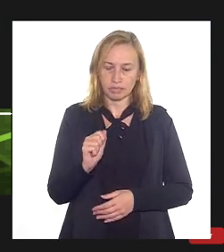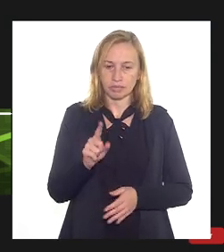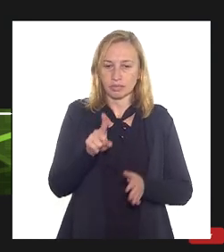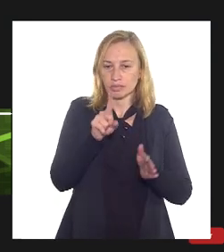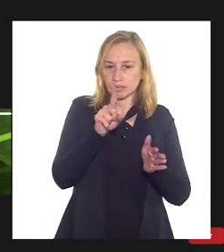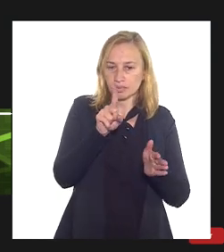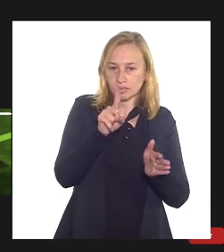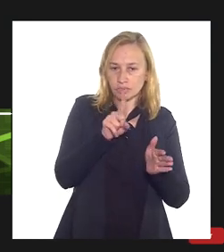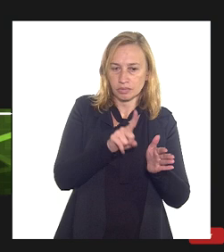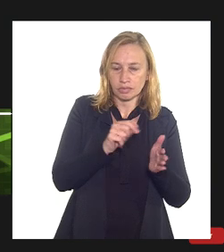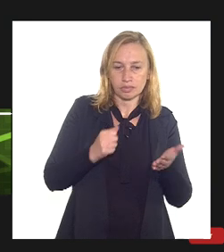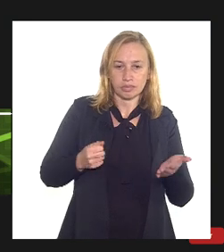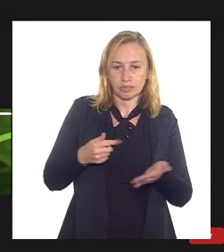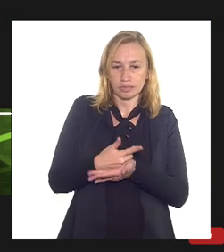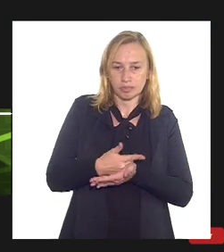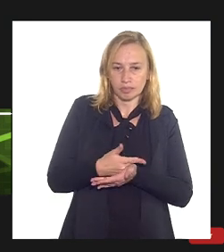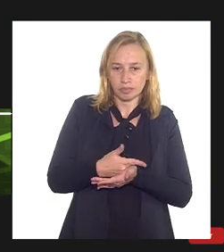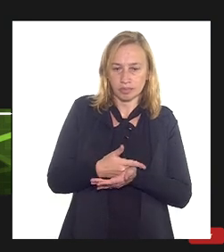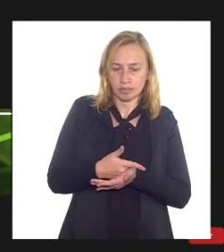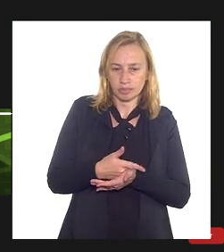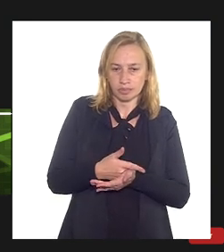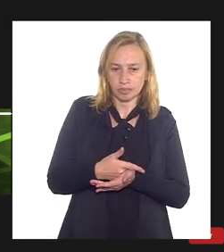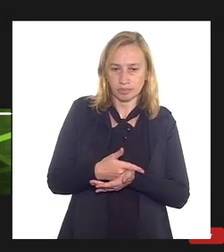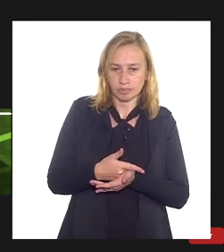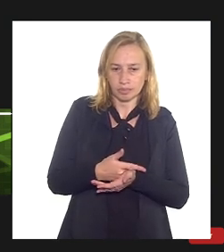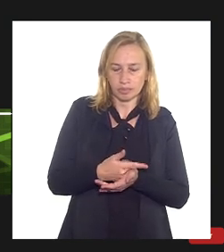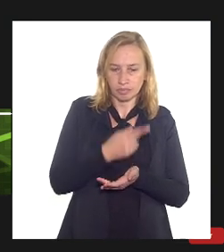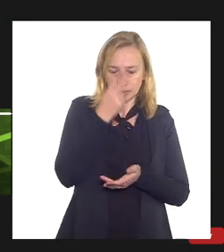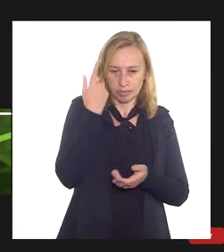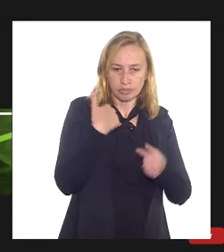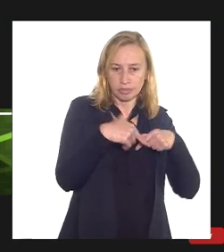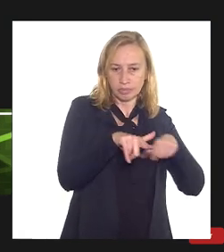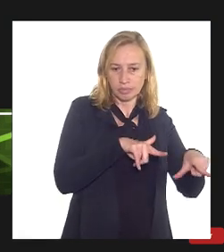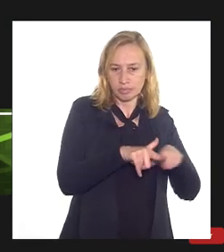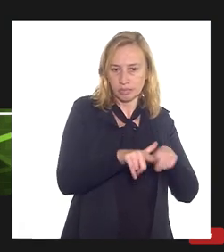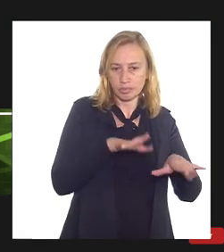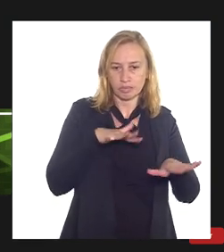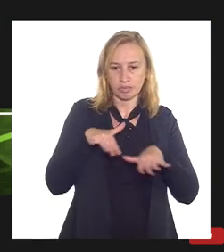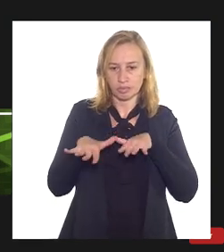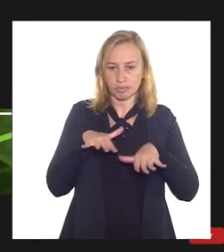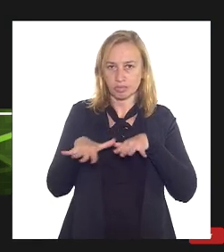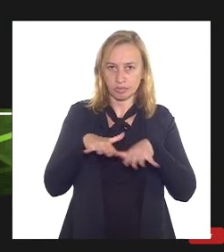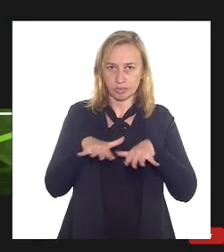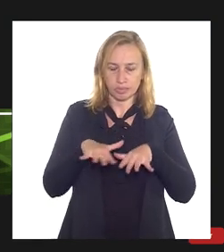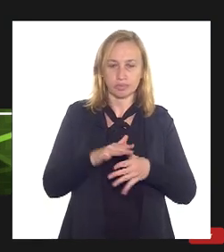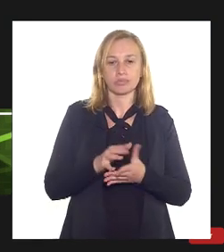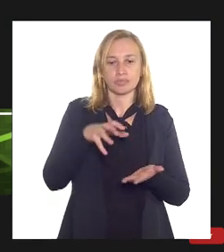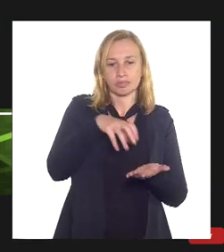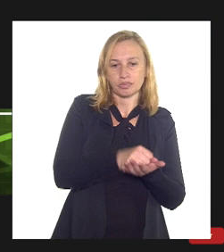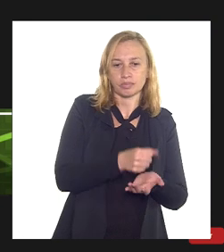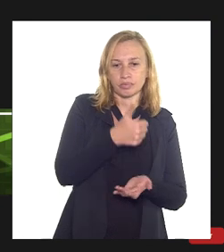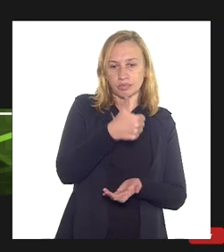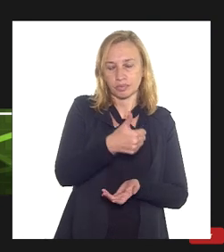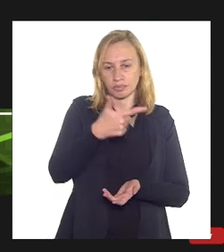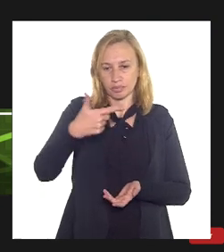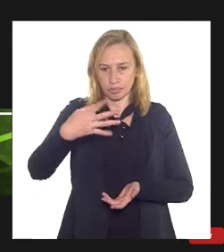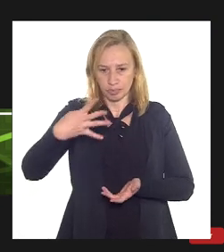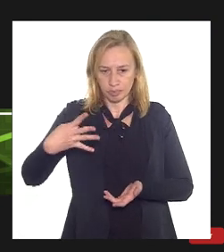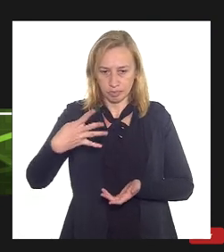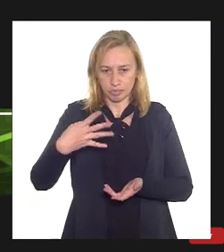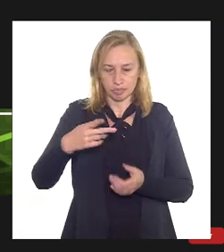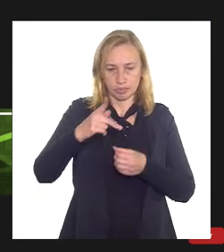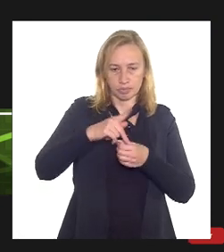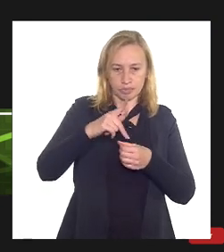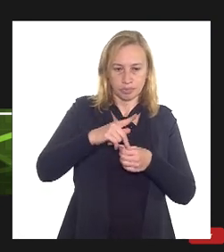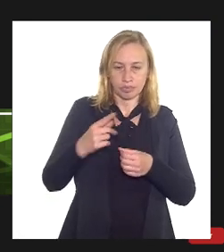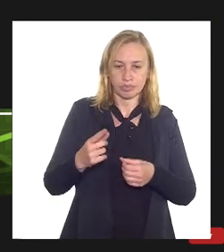por pagamentos indevidos na aquisição de ativos imobilizados, registrada em 2014 pela Petrobras,